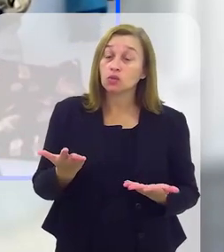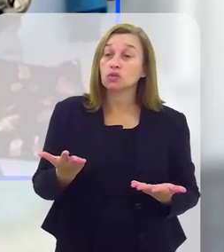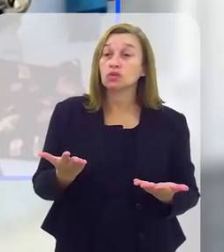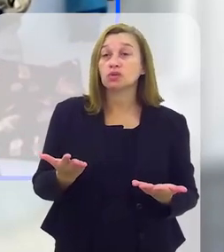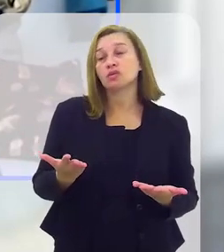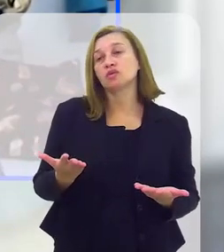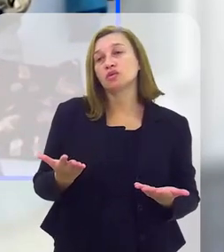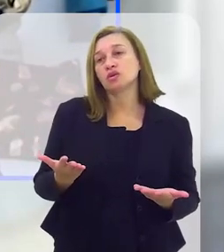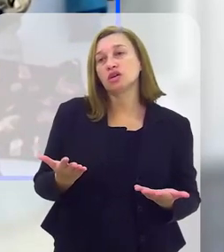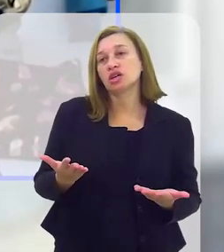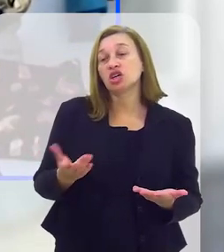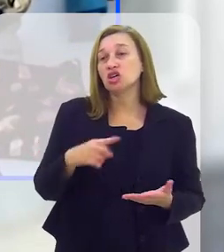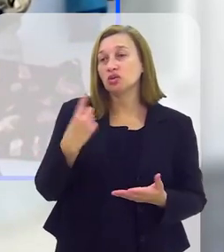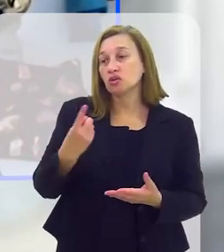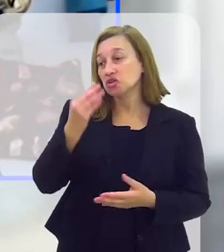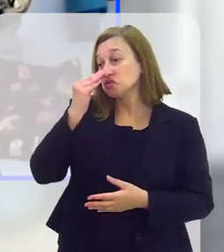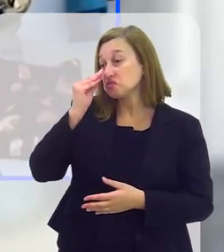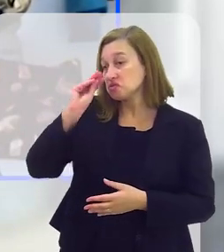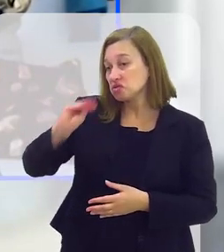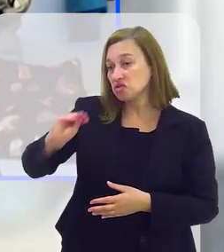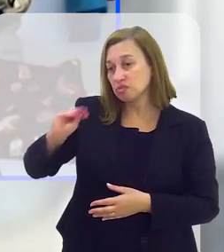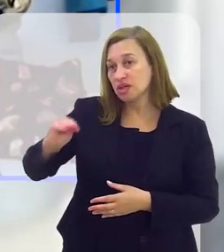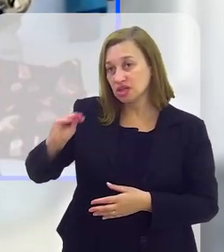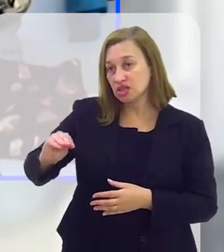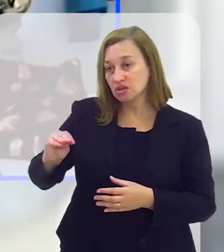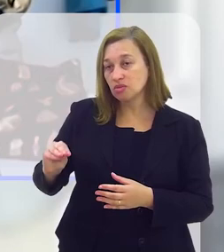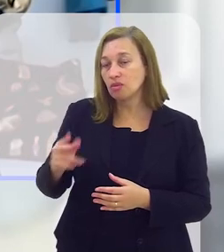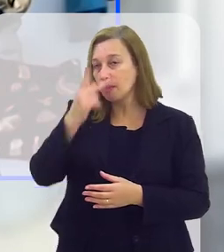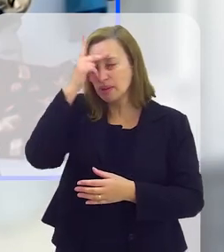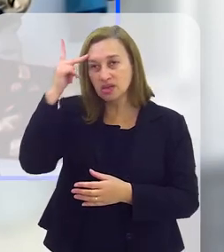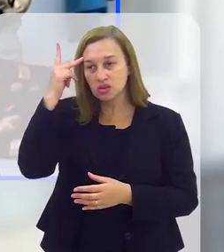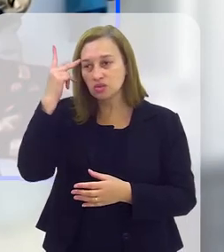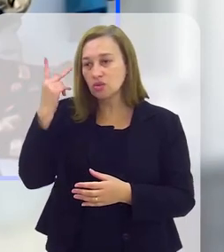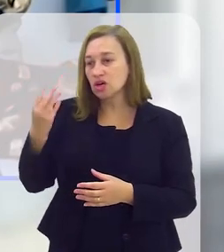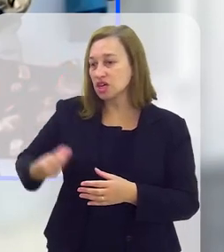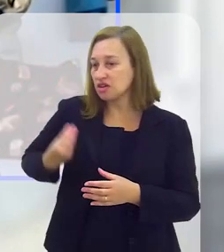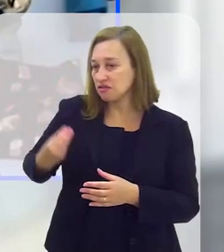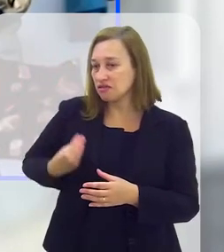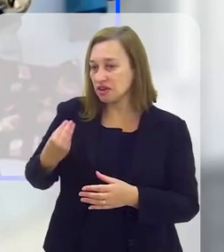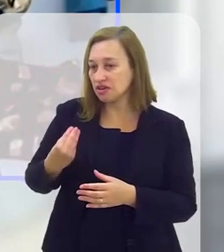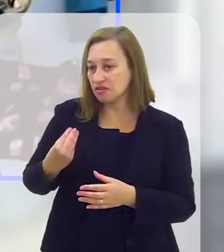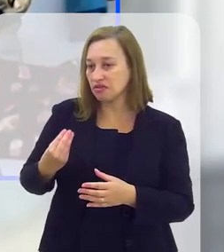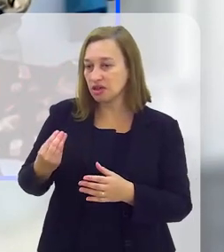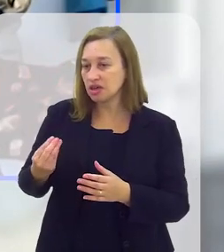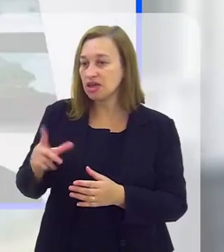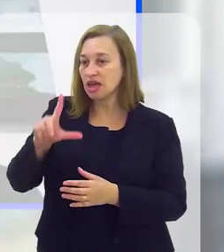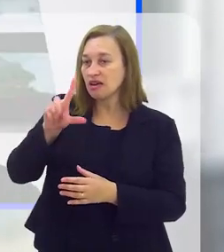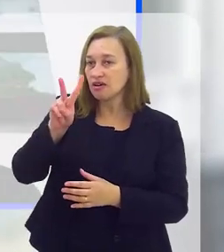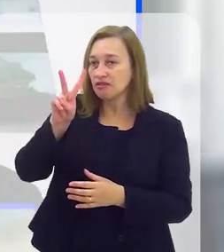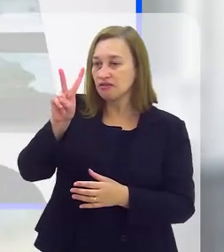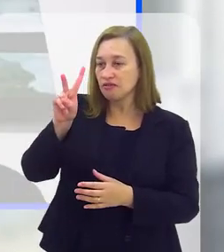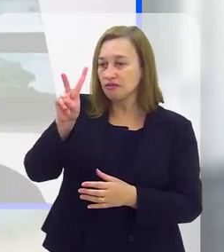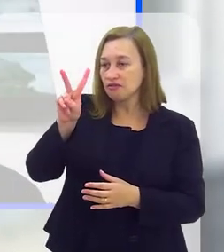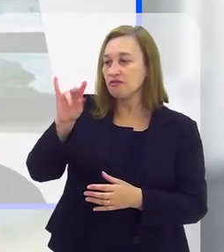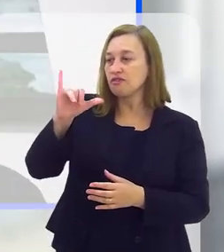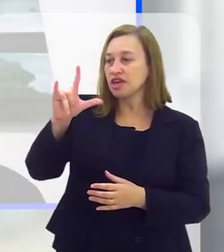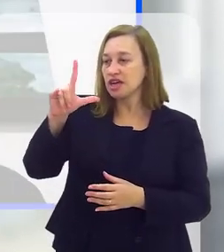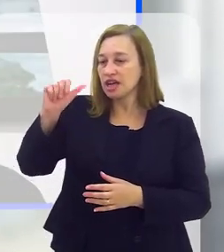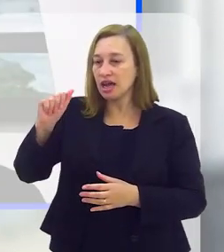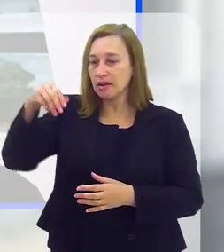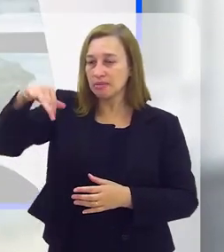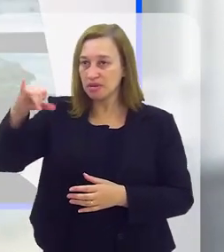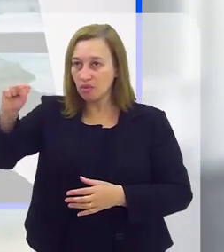o preconceito nos faz com que nós tratemos a prostituta de Vila Mimosa de uma maneira